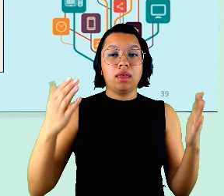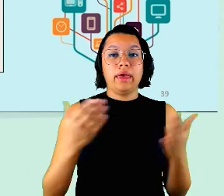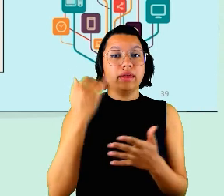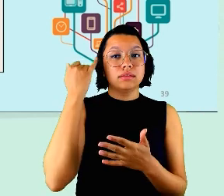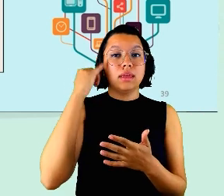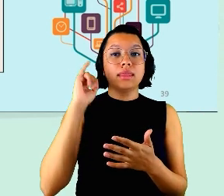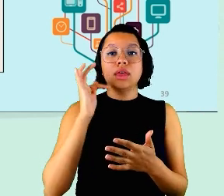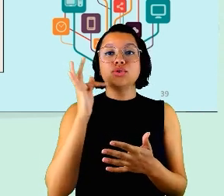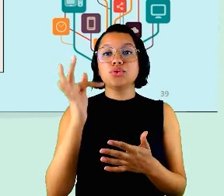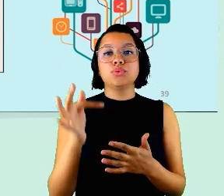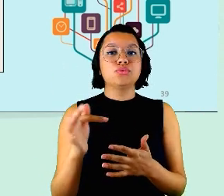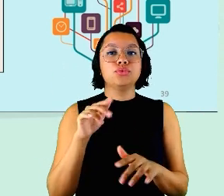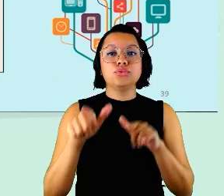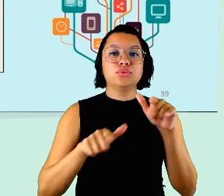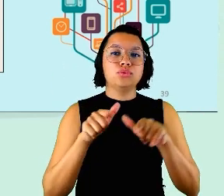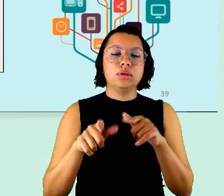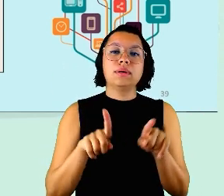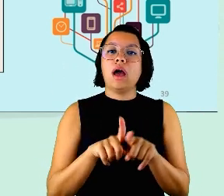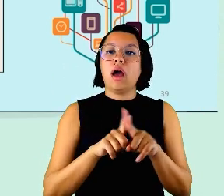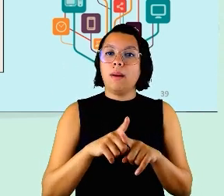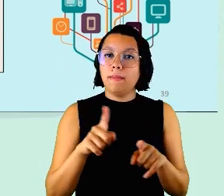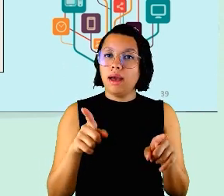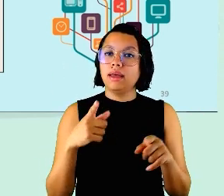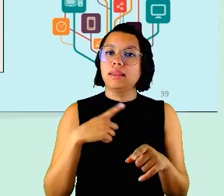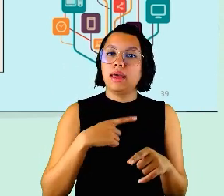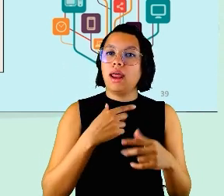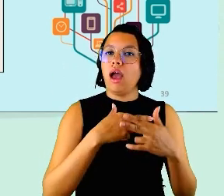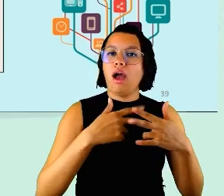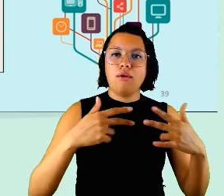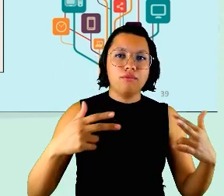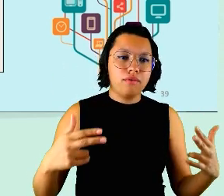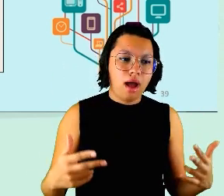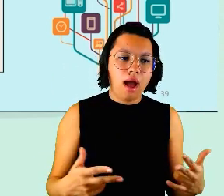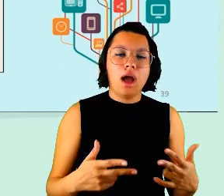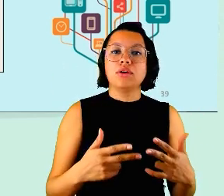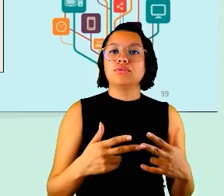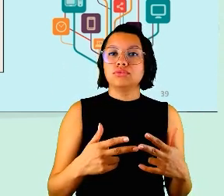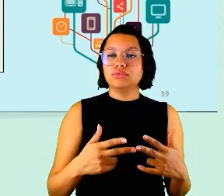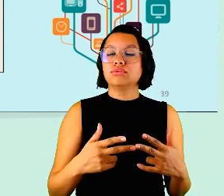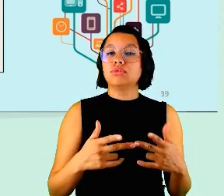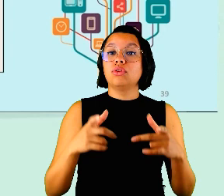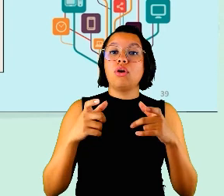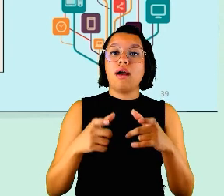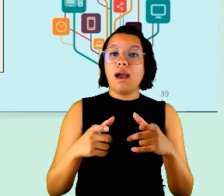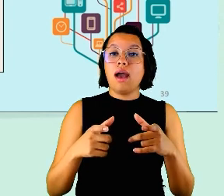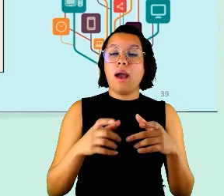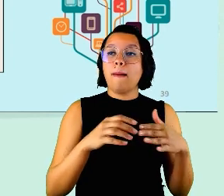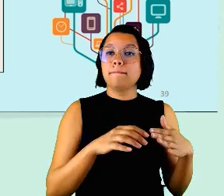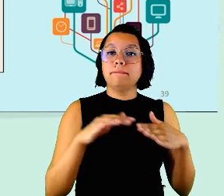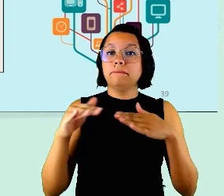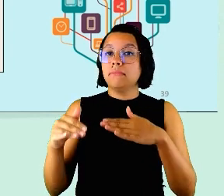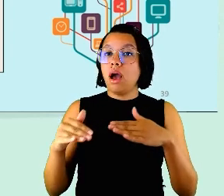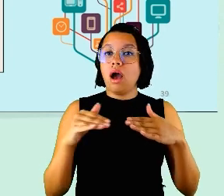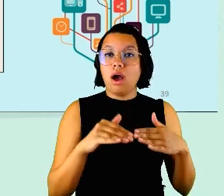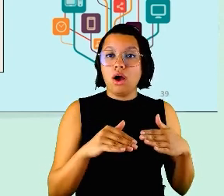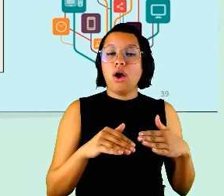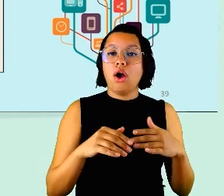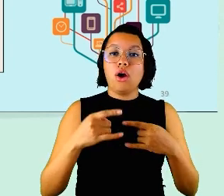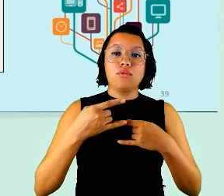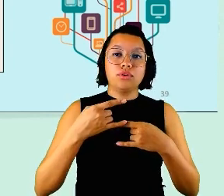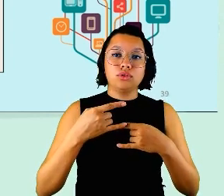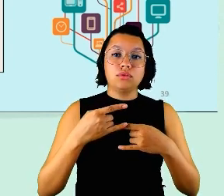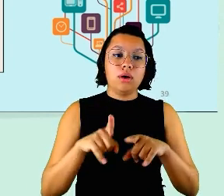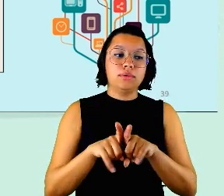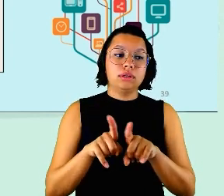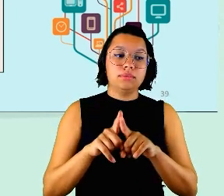que o futuro do trabalho também vai ter vários locais móveis e virtuais e a questão dos escritórios satélites olha só